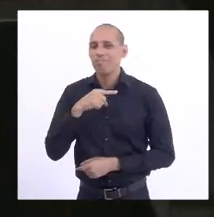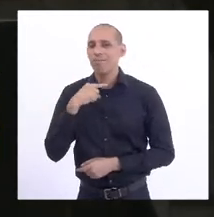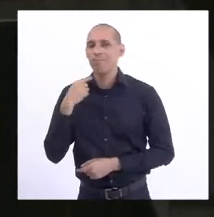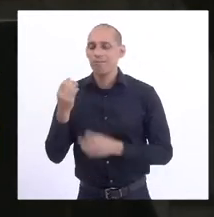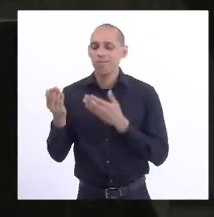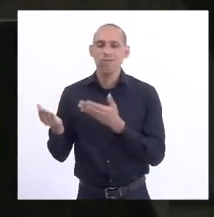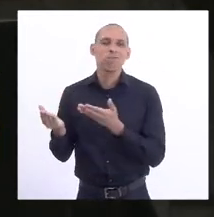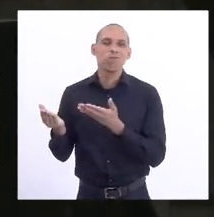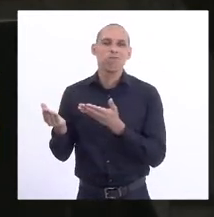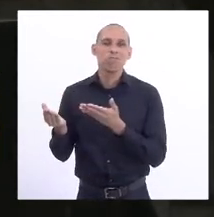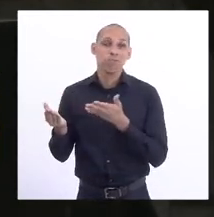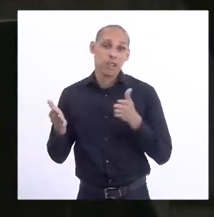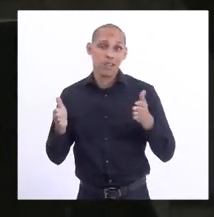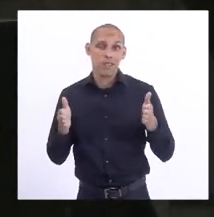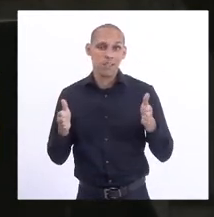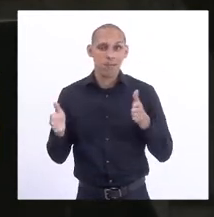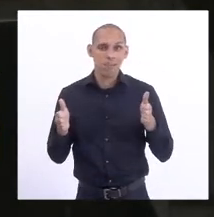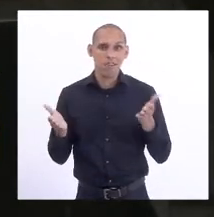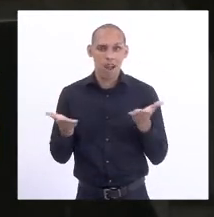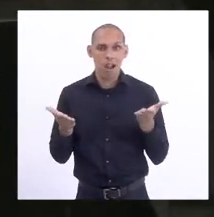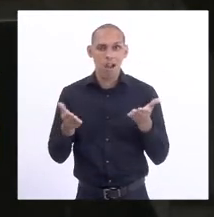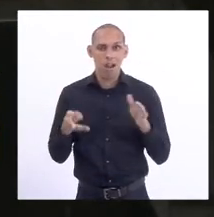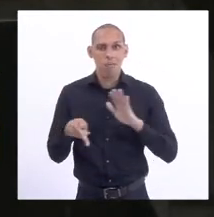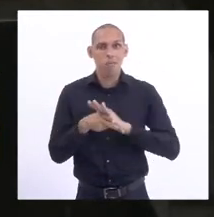Esse período da Covid,